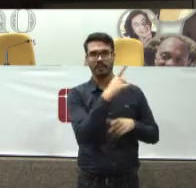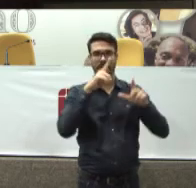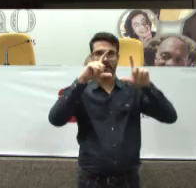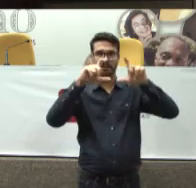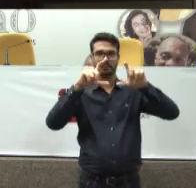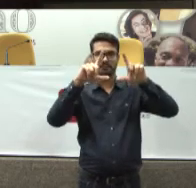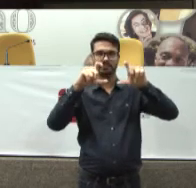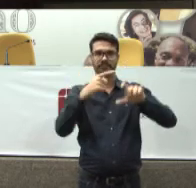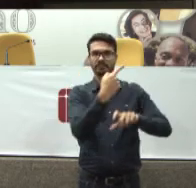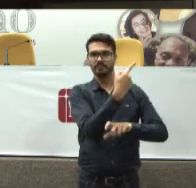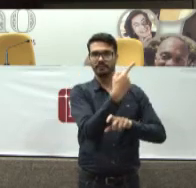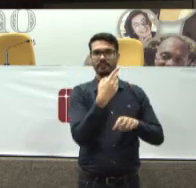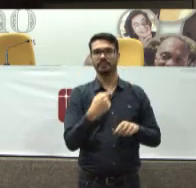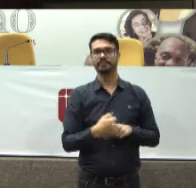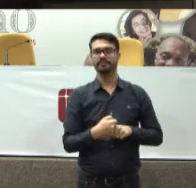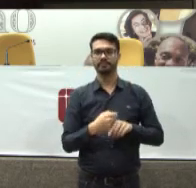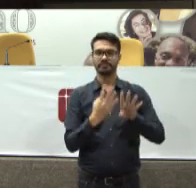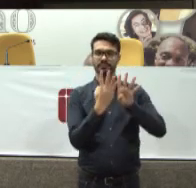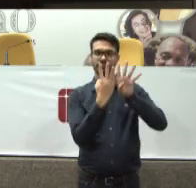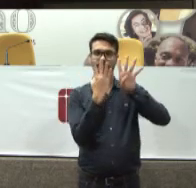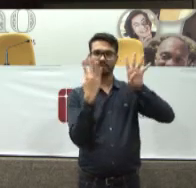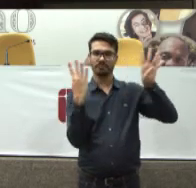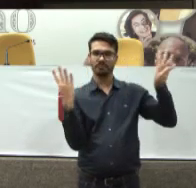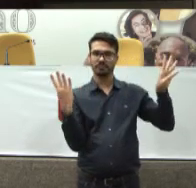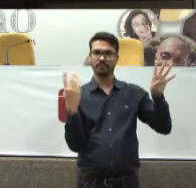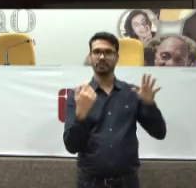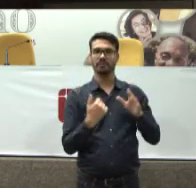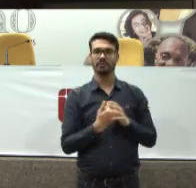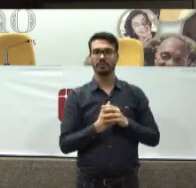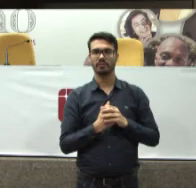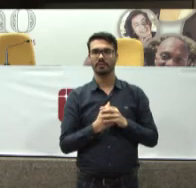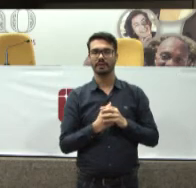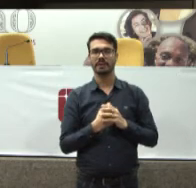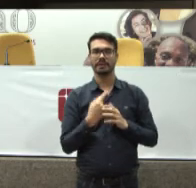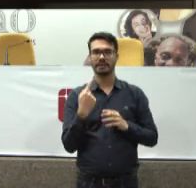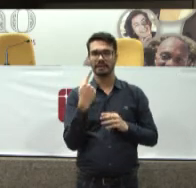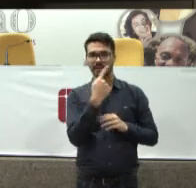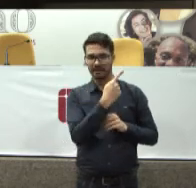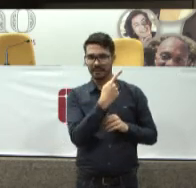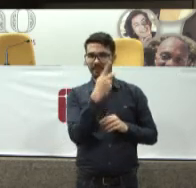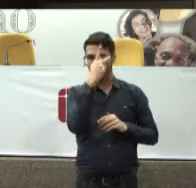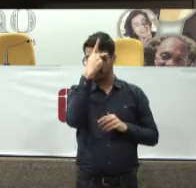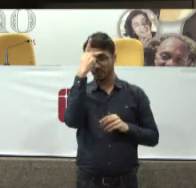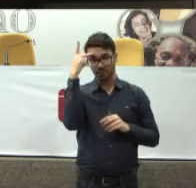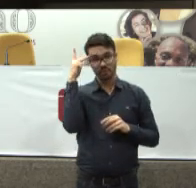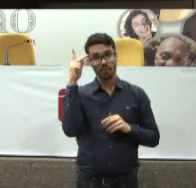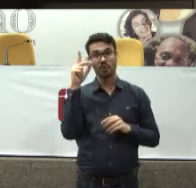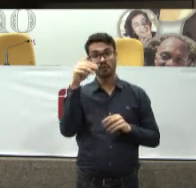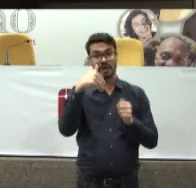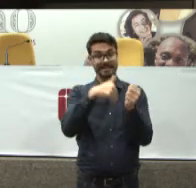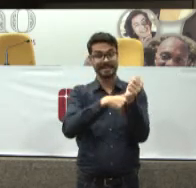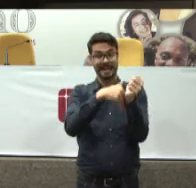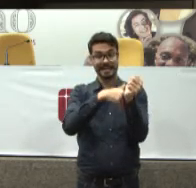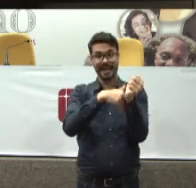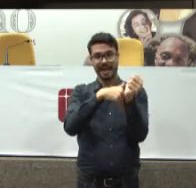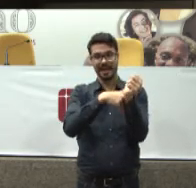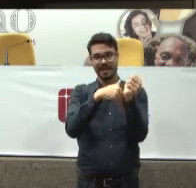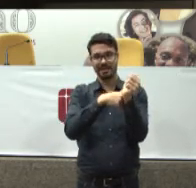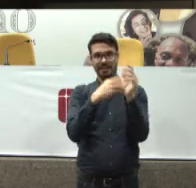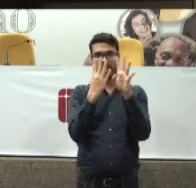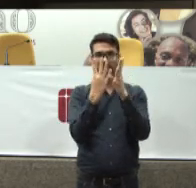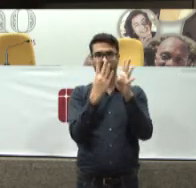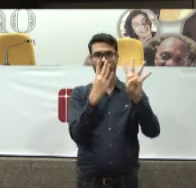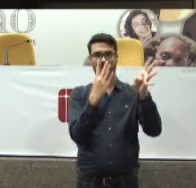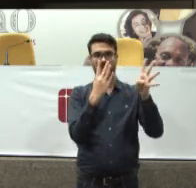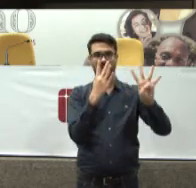Da porta de entrada Da defensoria pública Do núcleo de saúde Aqui gente Não é as pessoas esperando Atendimento não Aqui é só para pegar a senha Depois